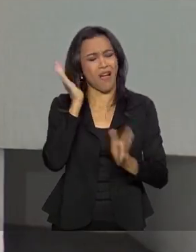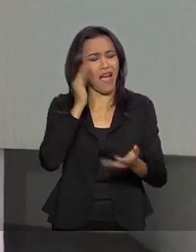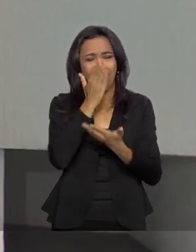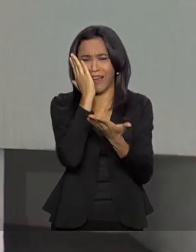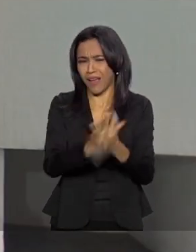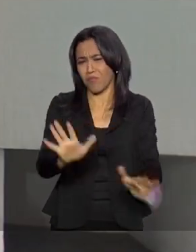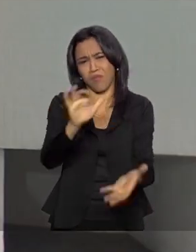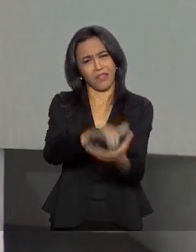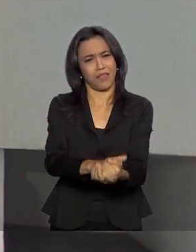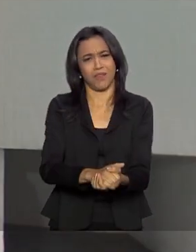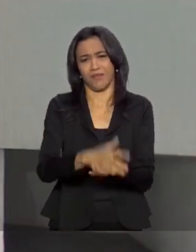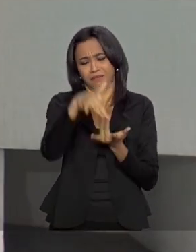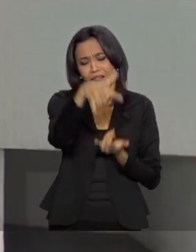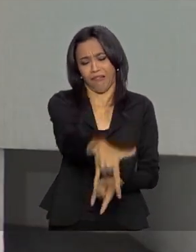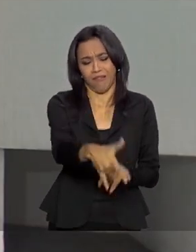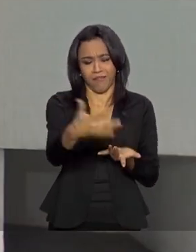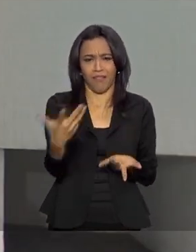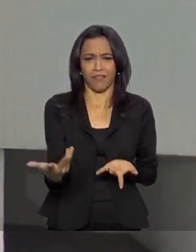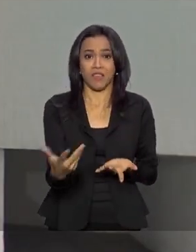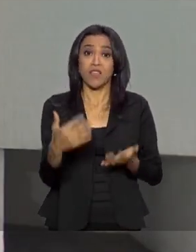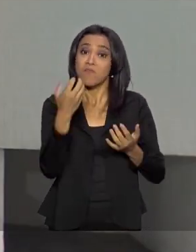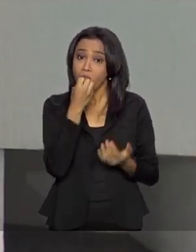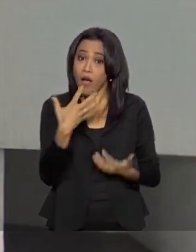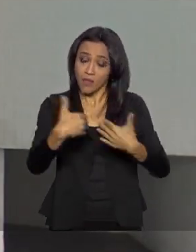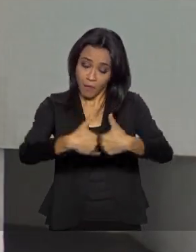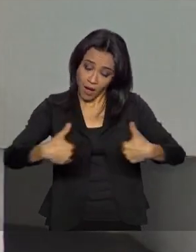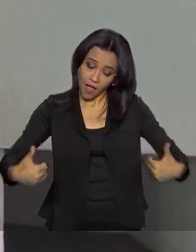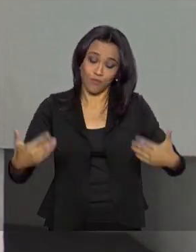casamento. E são separados.